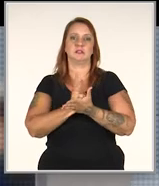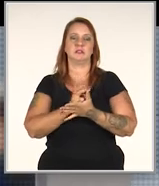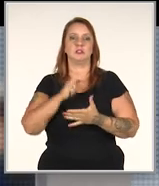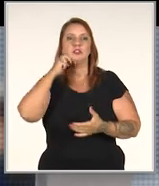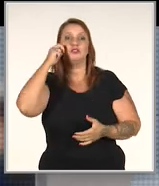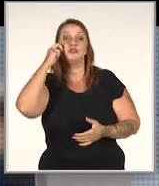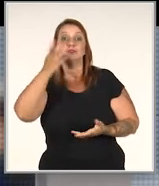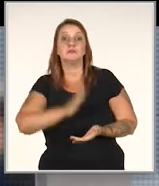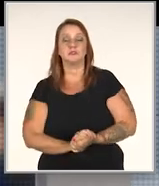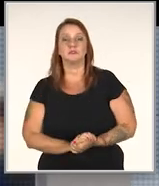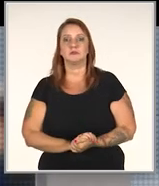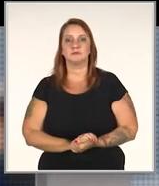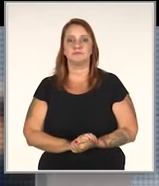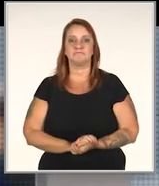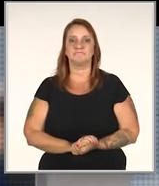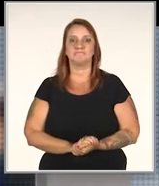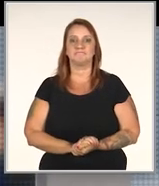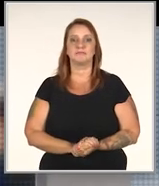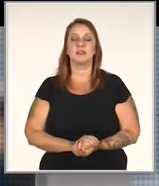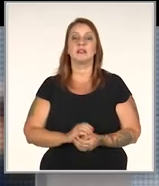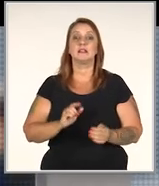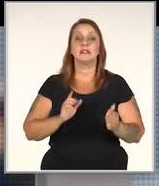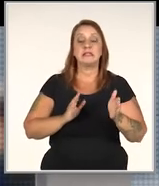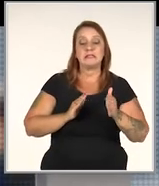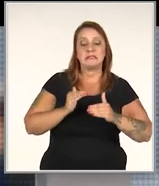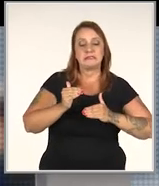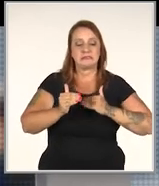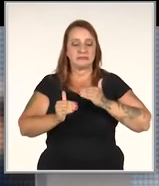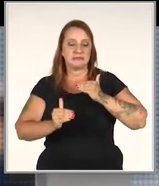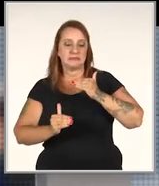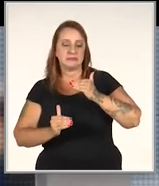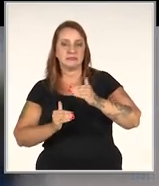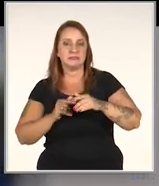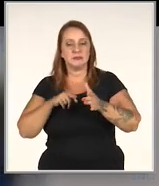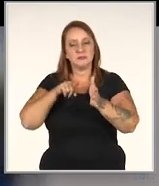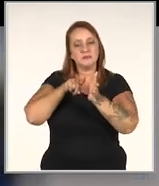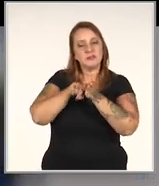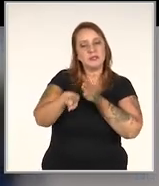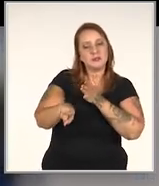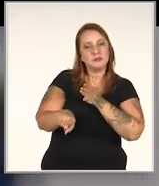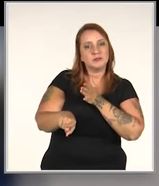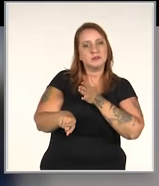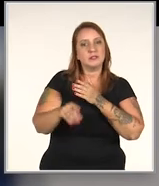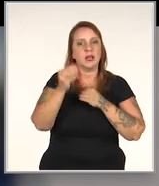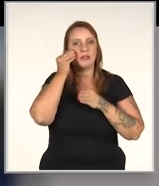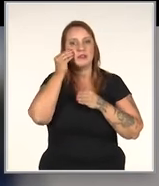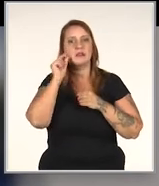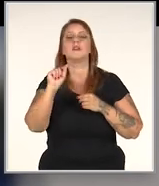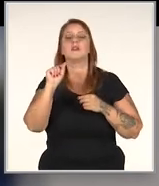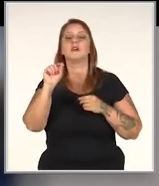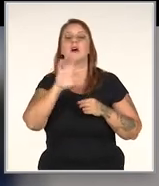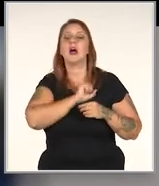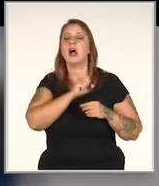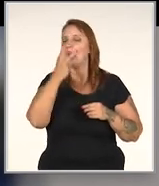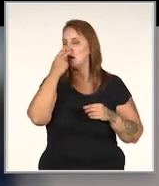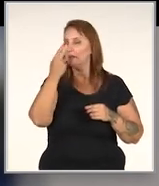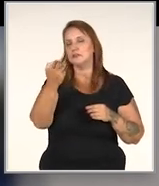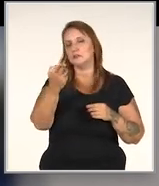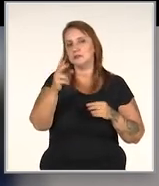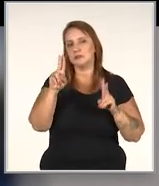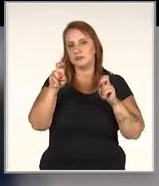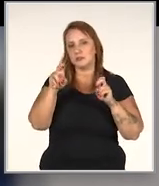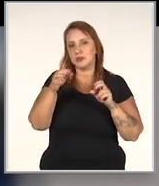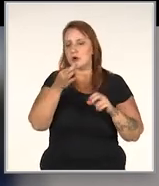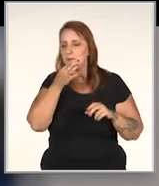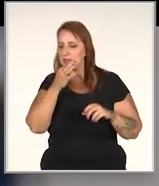foco. E o tímido? O tímido você tem que, na medida do possível, fazer algumas perguntas, tentar saber, ah, o que você acha sobre